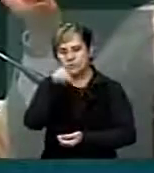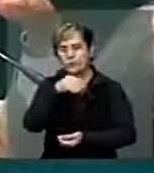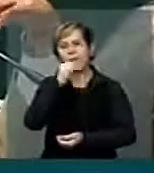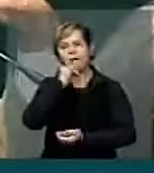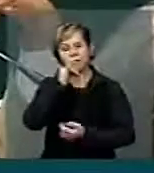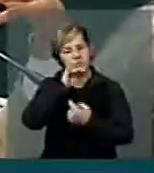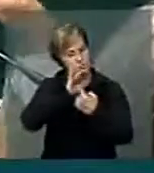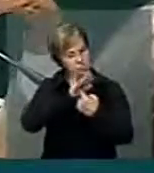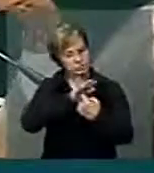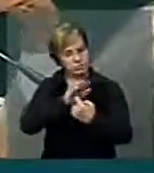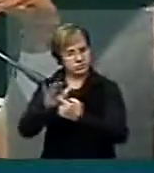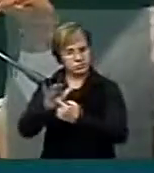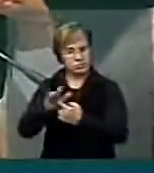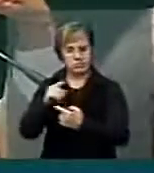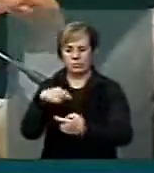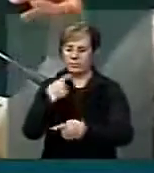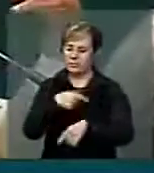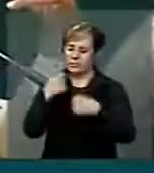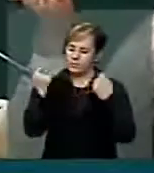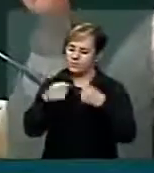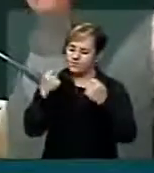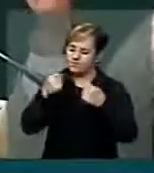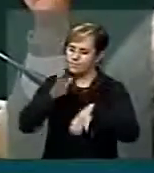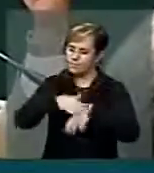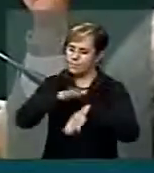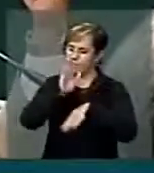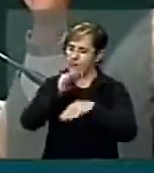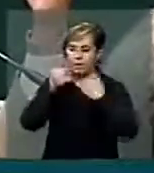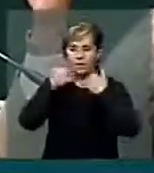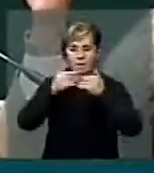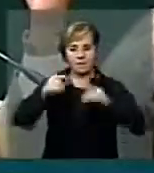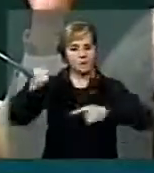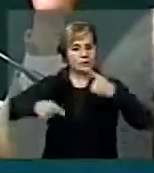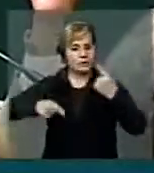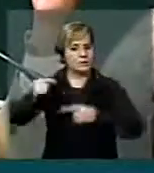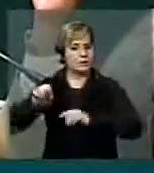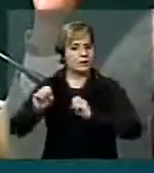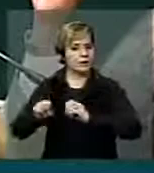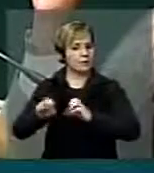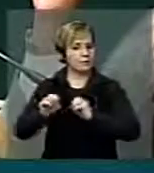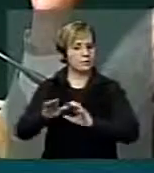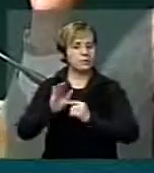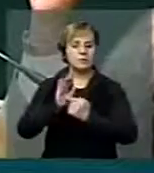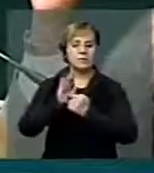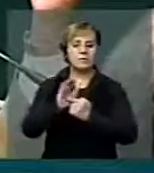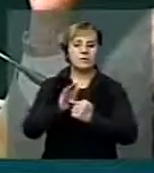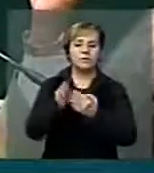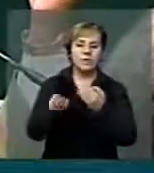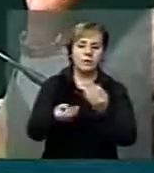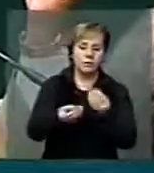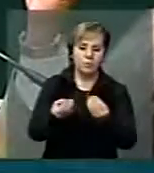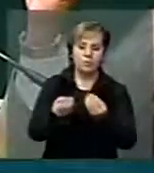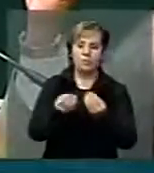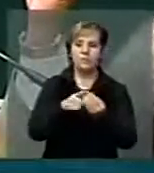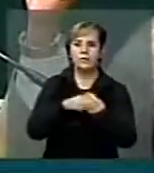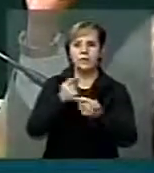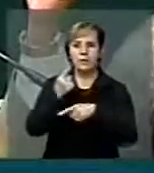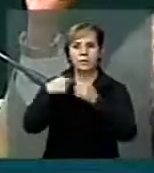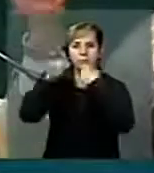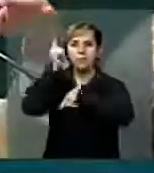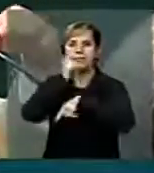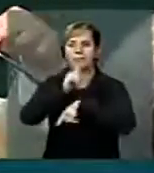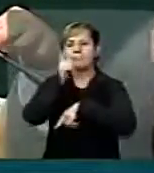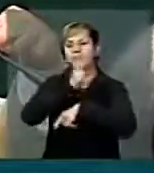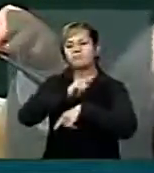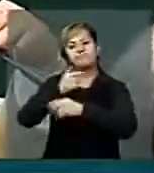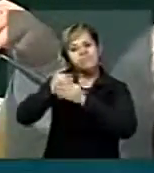Então nós precisamos cada vez mais abrir esse debate da educação e mostrar o quanto de evolução a gente tem na educação, que precisa